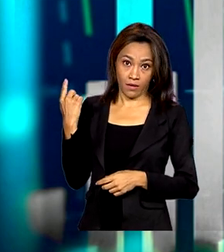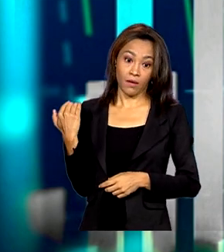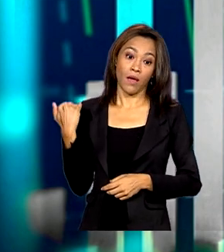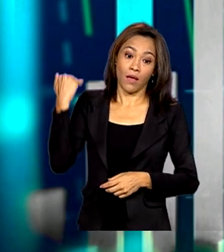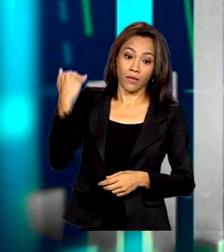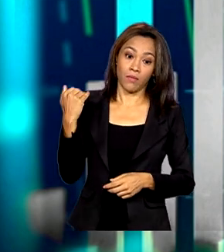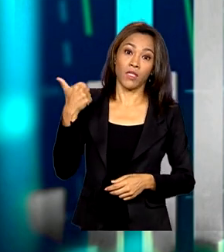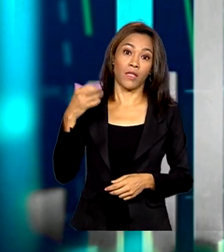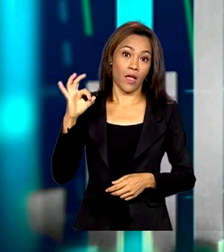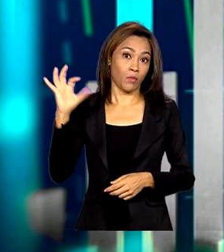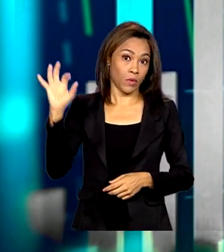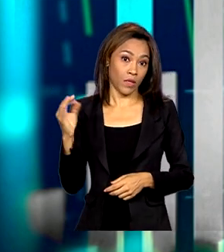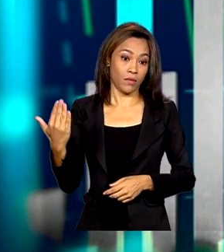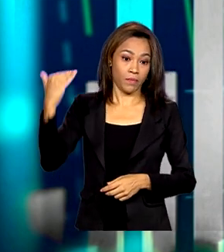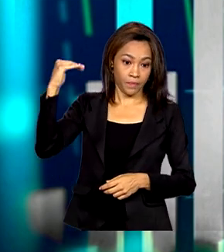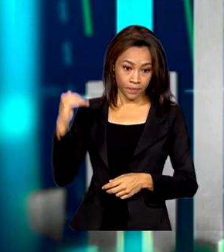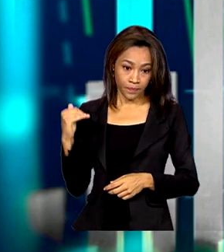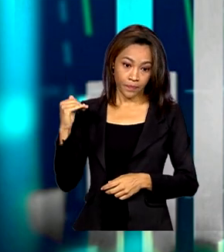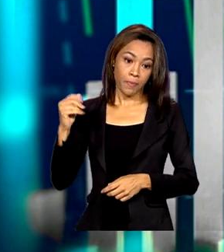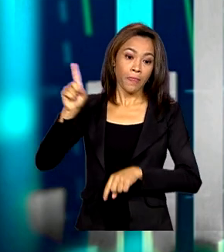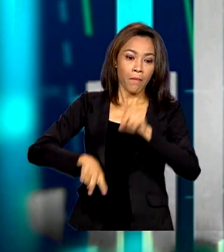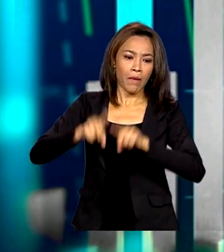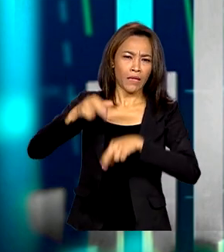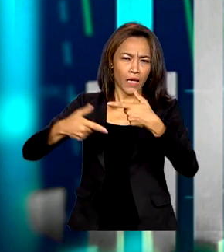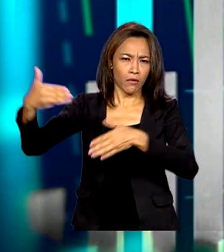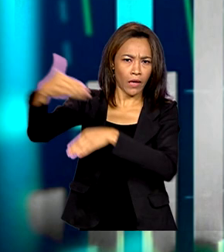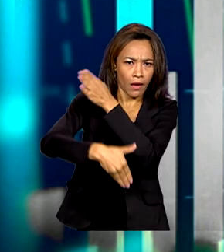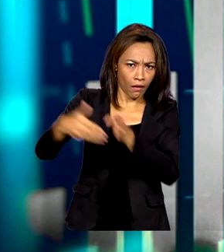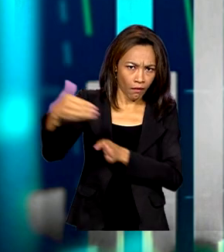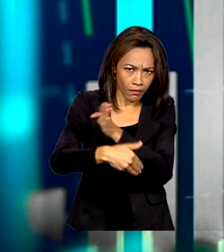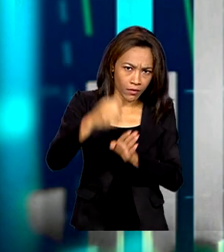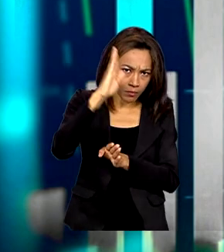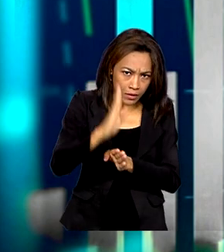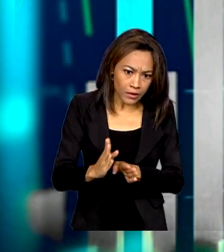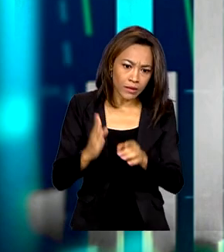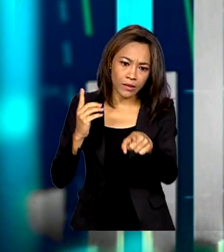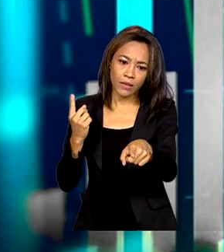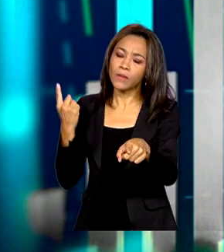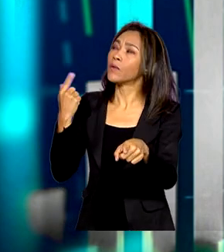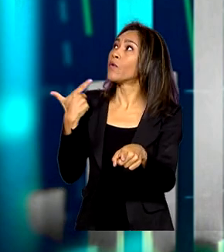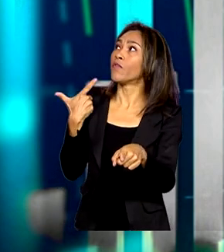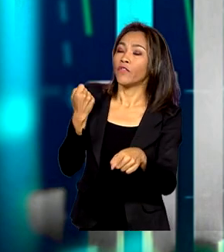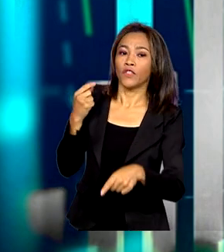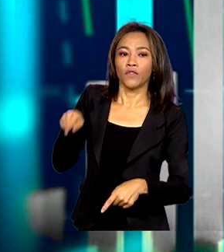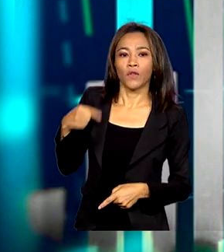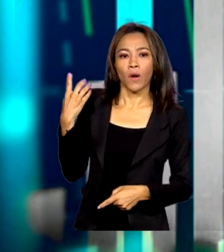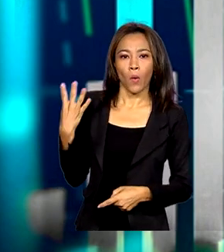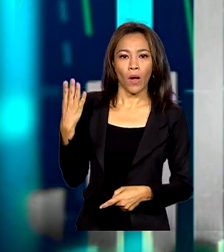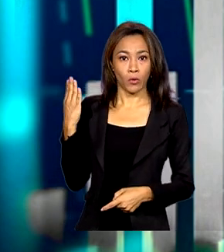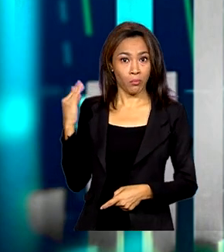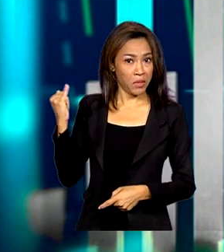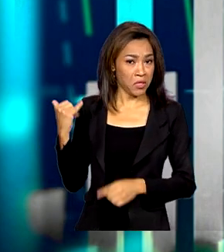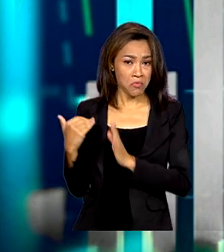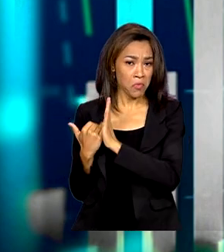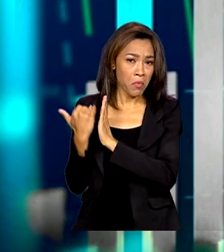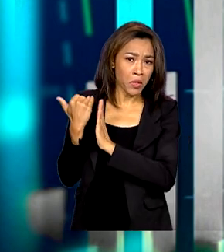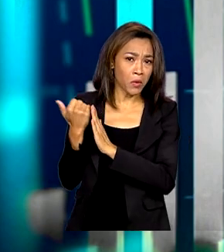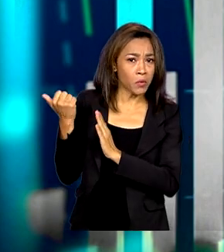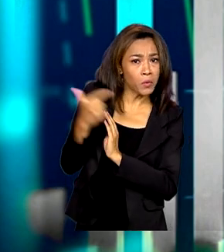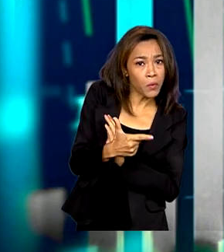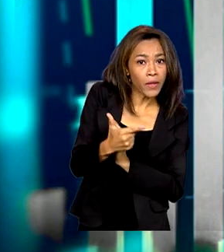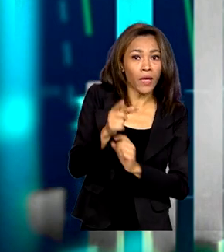período do ano anterior. As importações também cresceram e chegaram a 20,4 bilhões. Não cresceram tanto quanto as